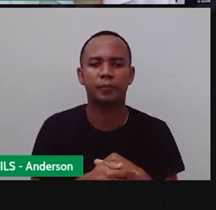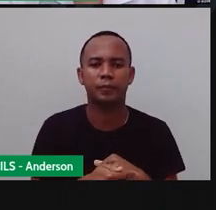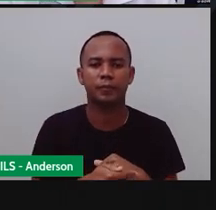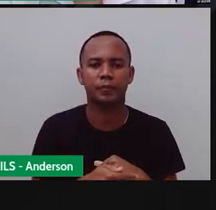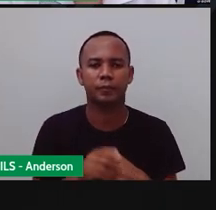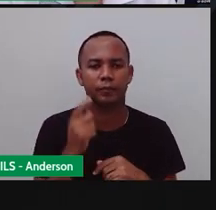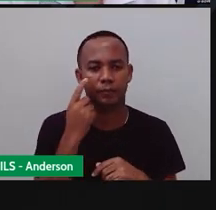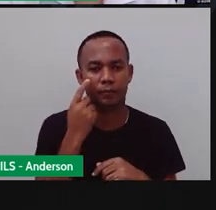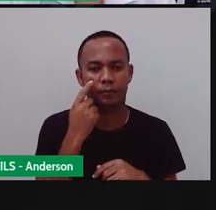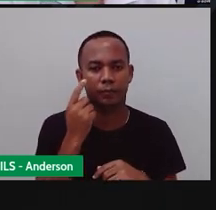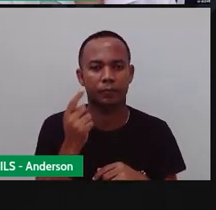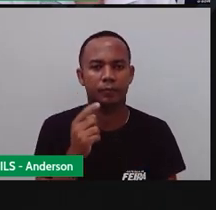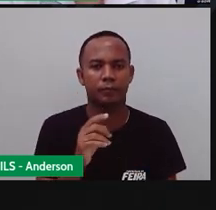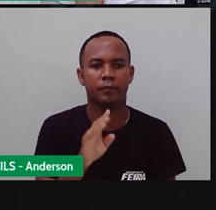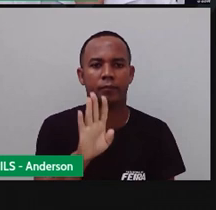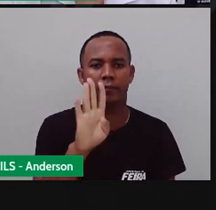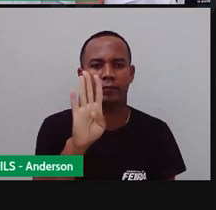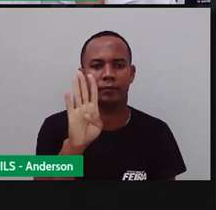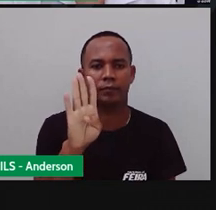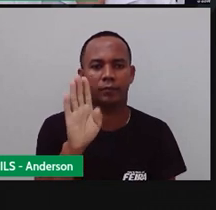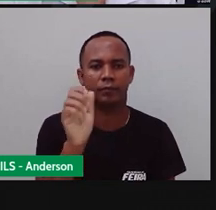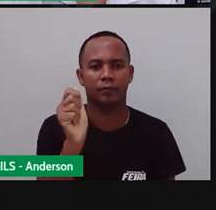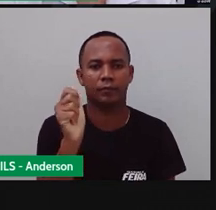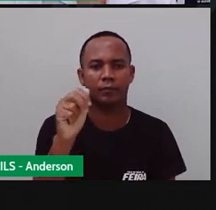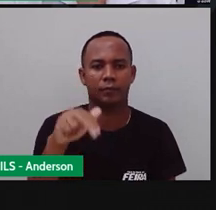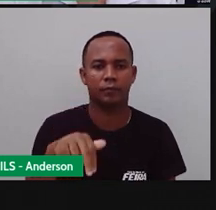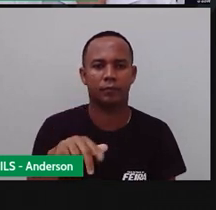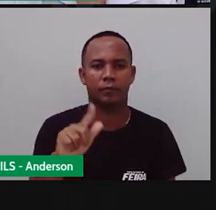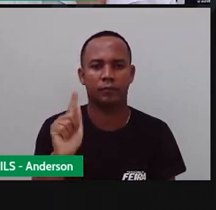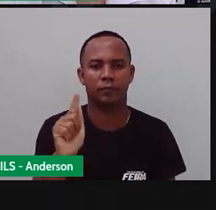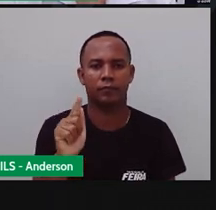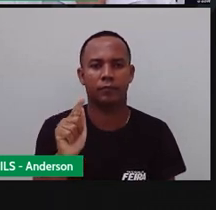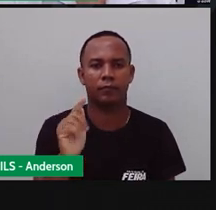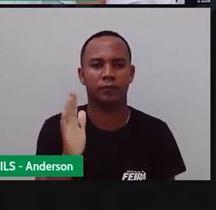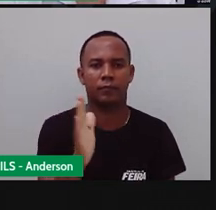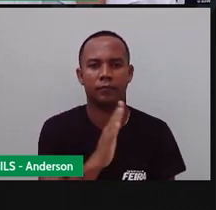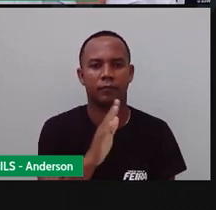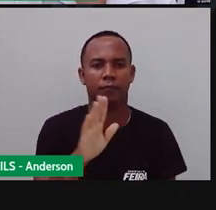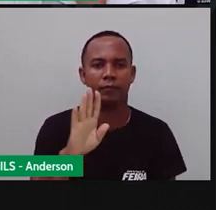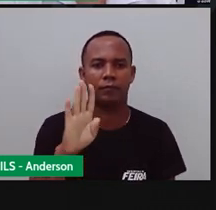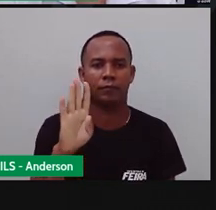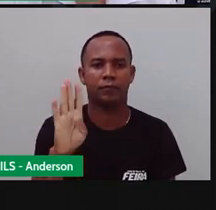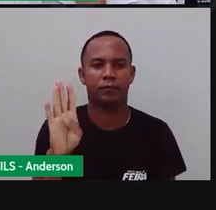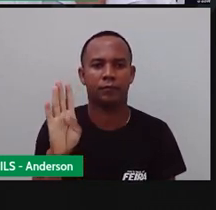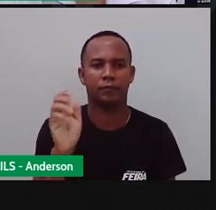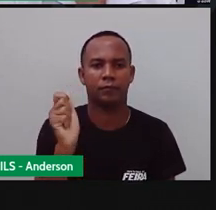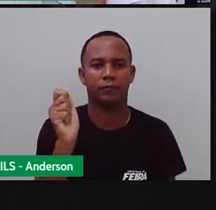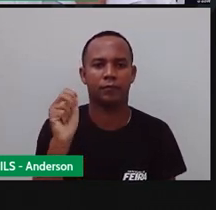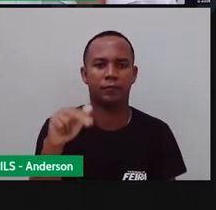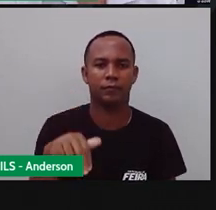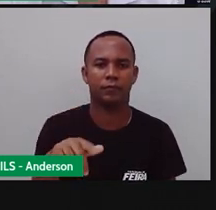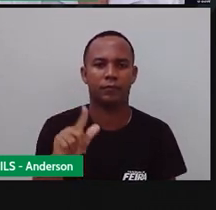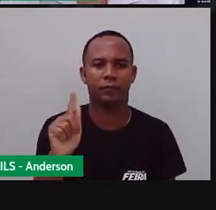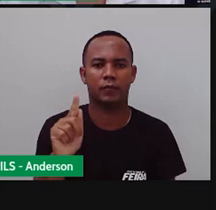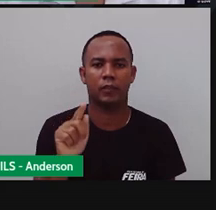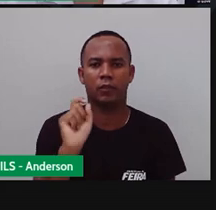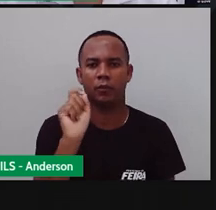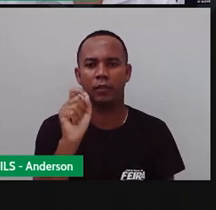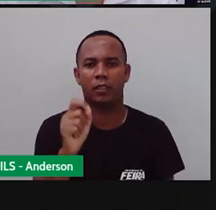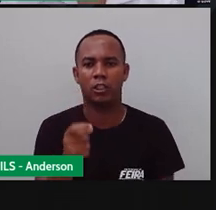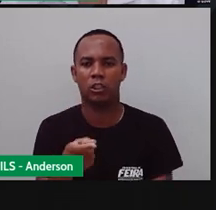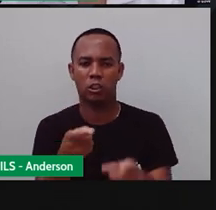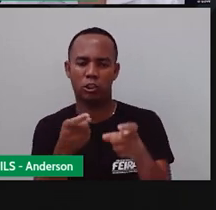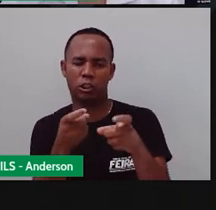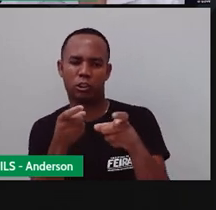Bora lá. BANG BANG. Dê meu tiro certo em você. Que é o quê? De ANITA. Você já ouviu essa